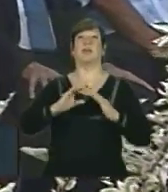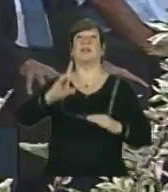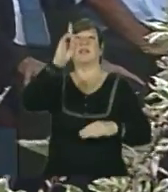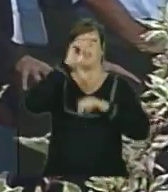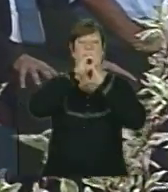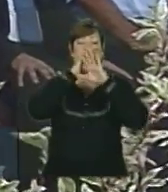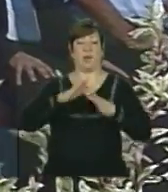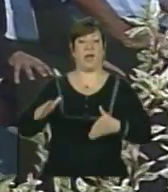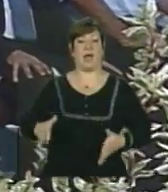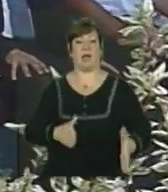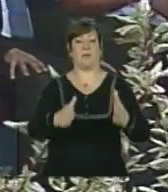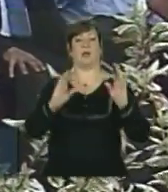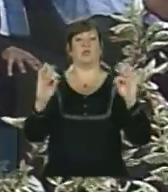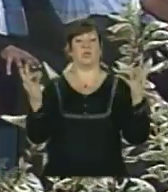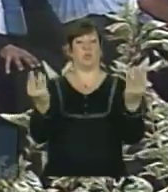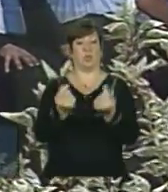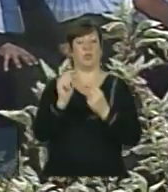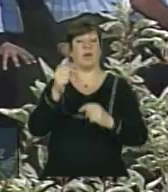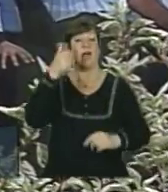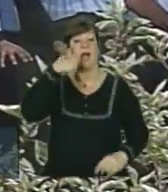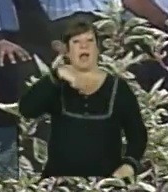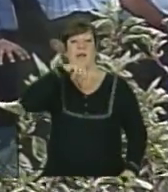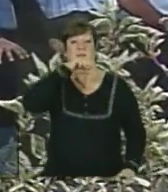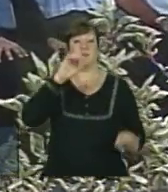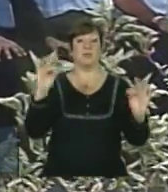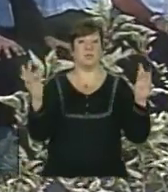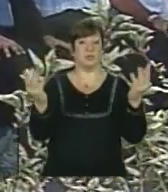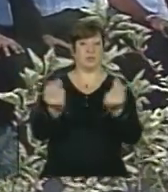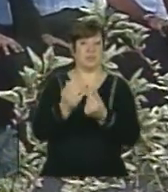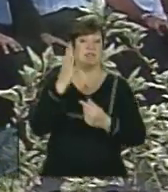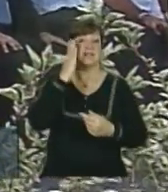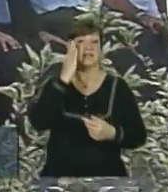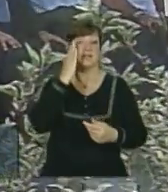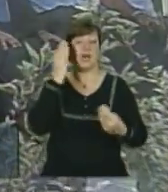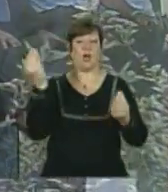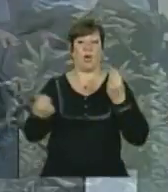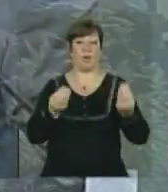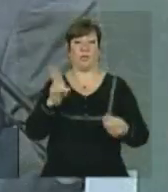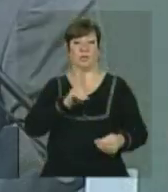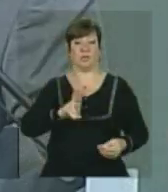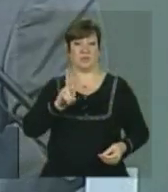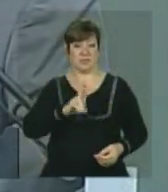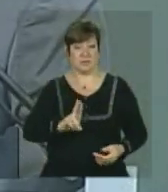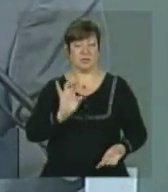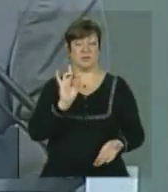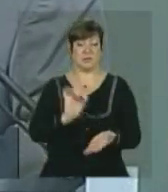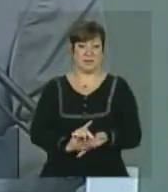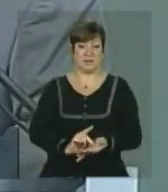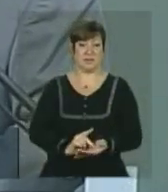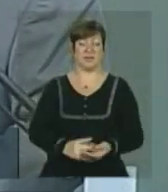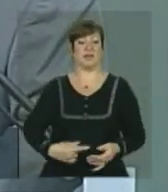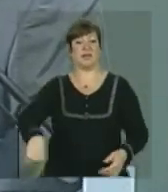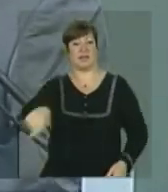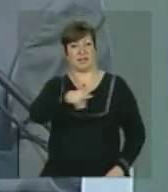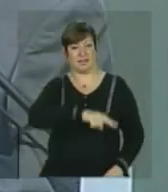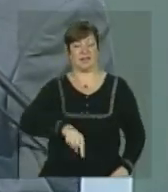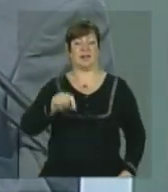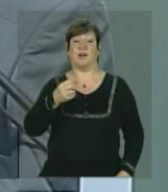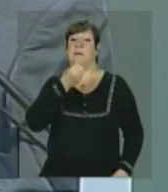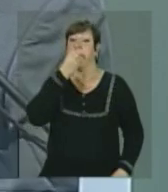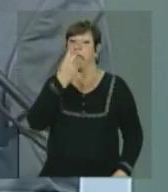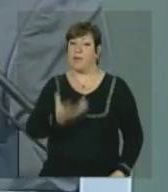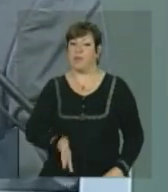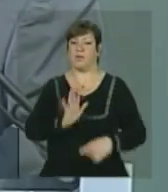ilumine o caminho de todos e que as mães saibam utilizar, saibam realmente usar esse